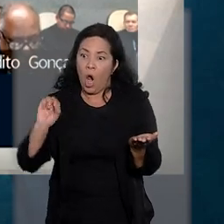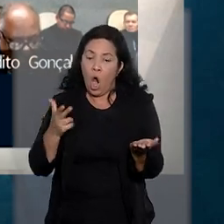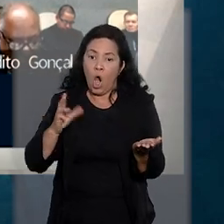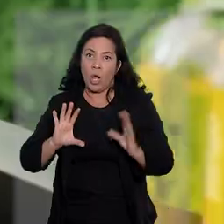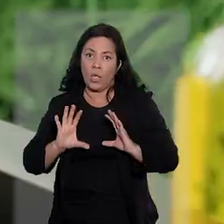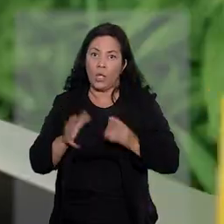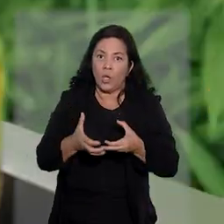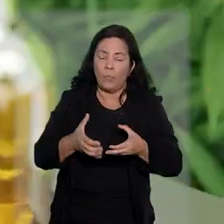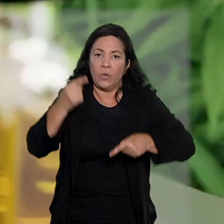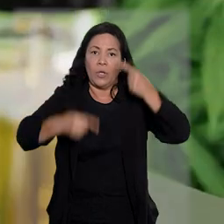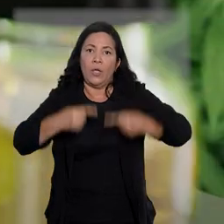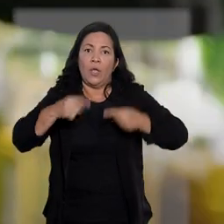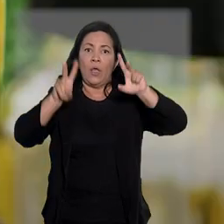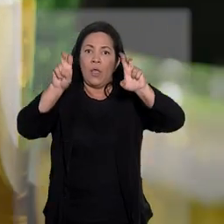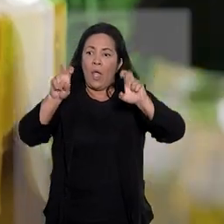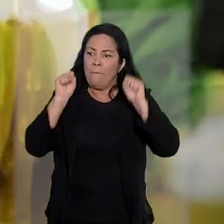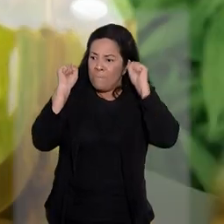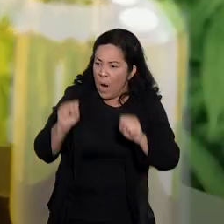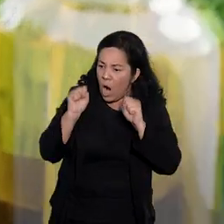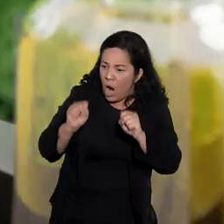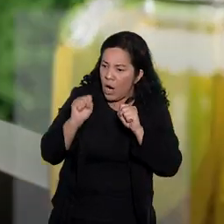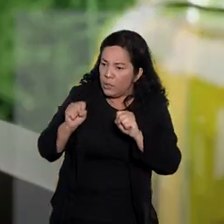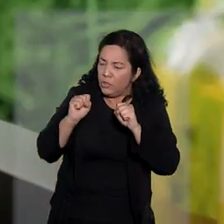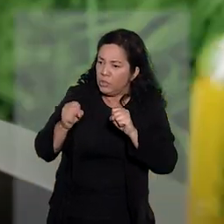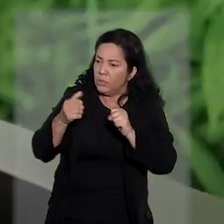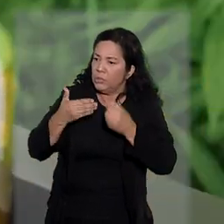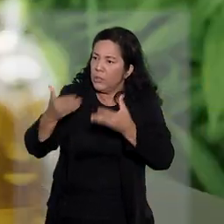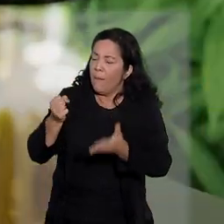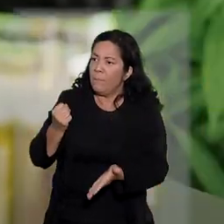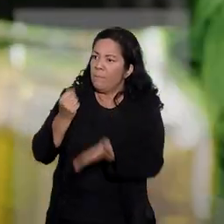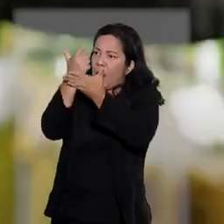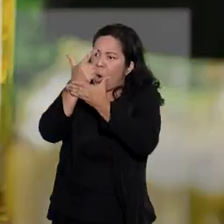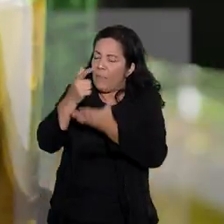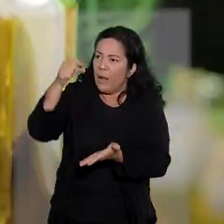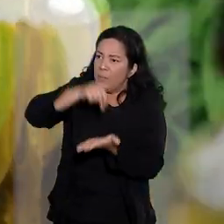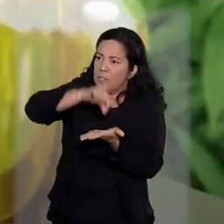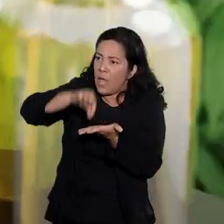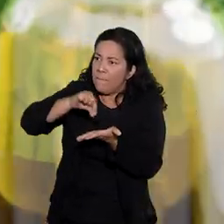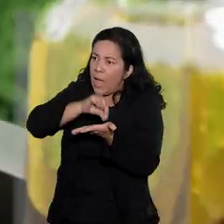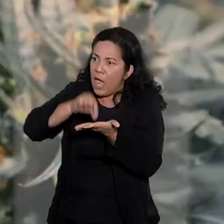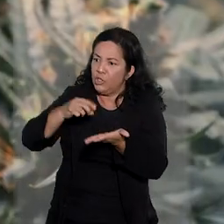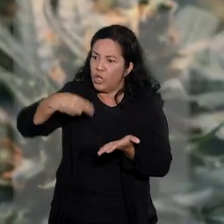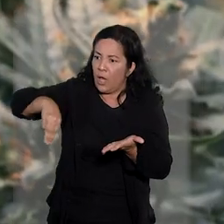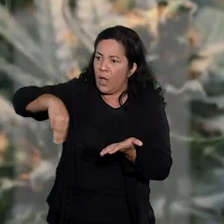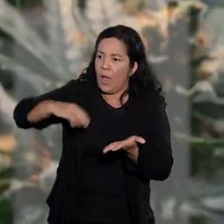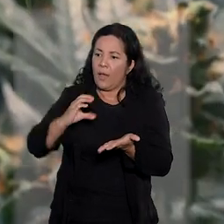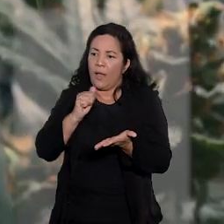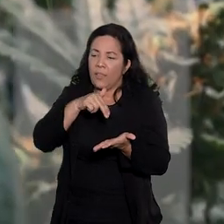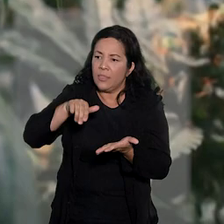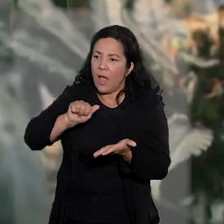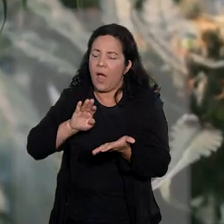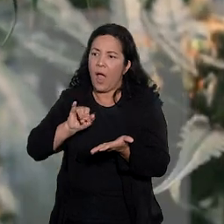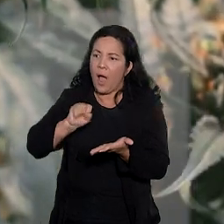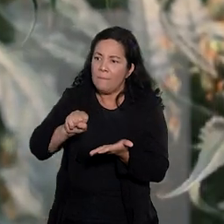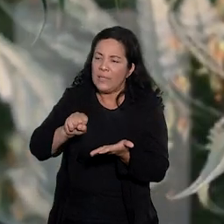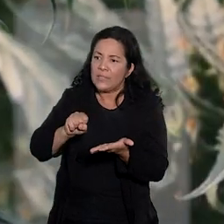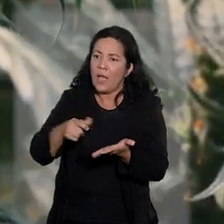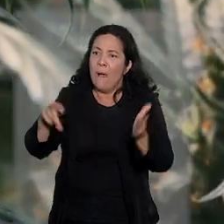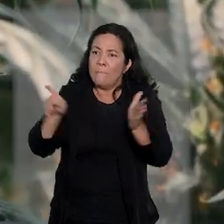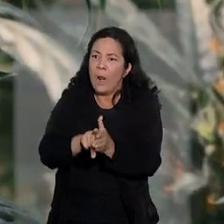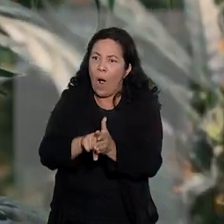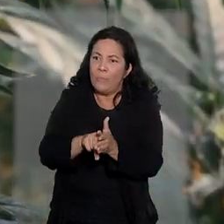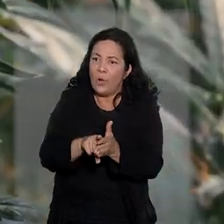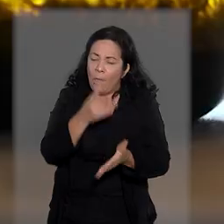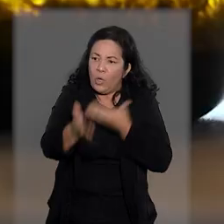coletivas que discutem a possibilidade de autorização para importação e cultivo de variedades de cannabis para fins